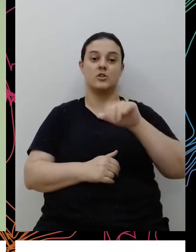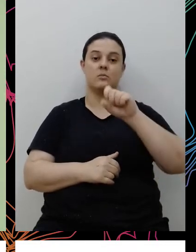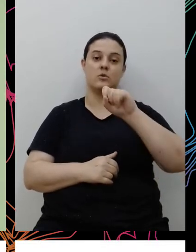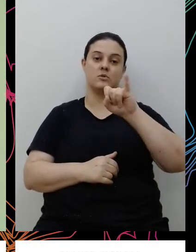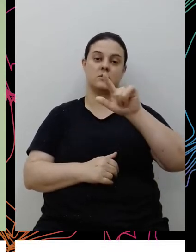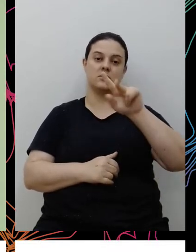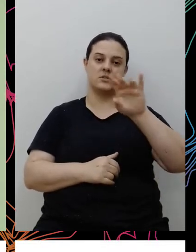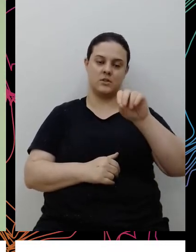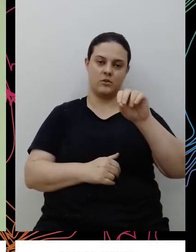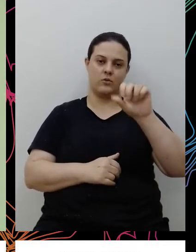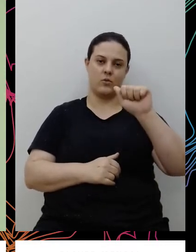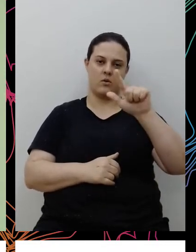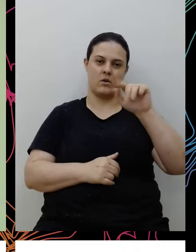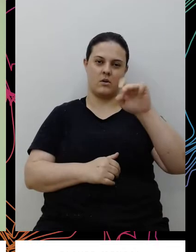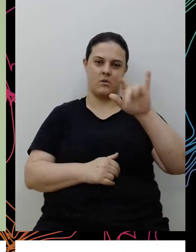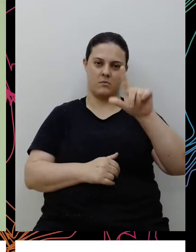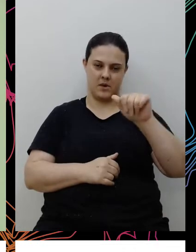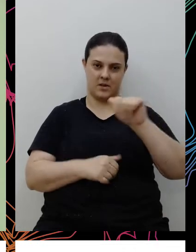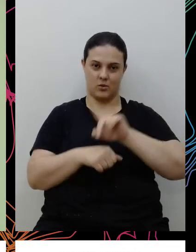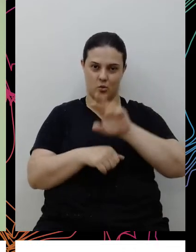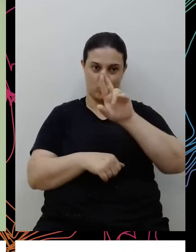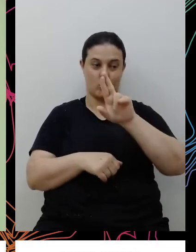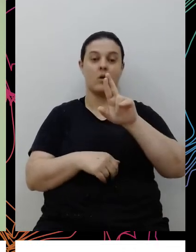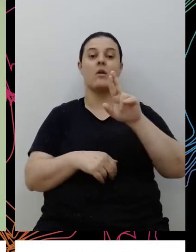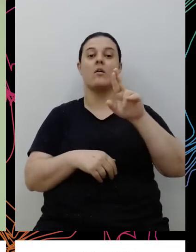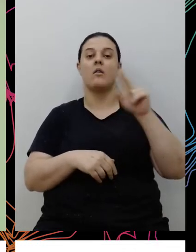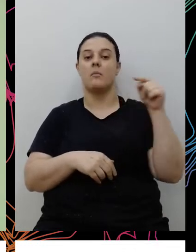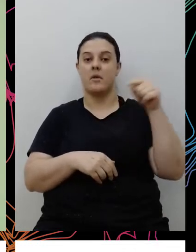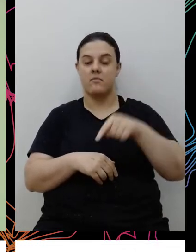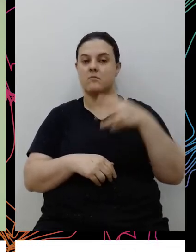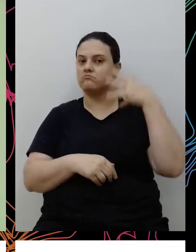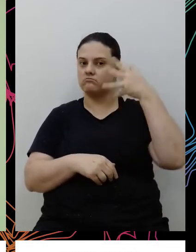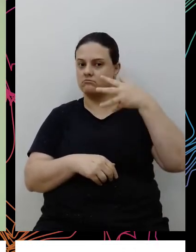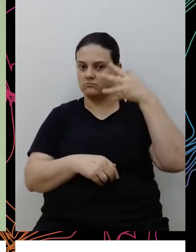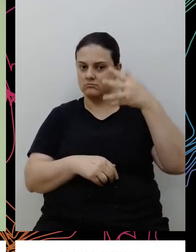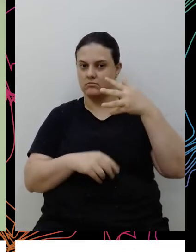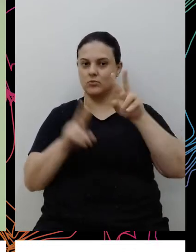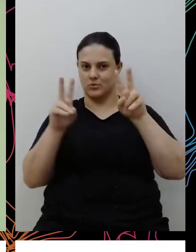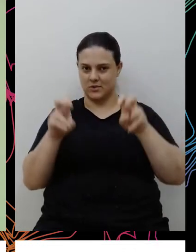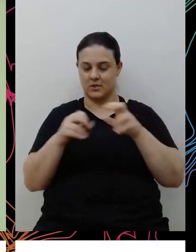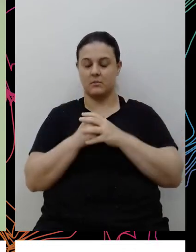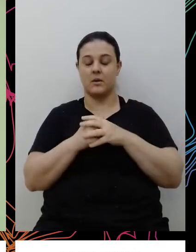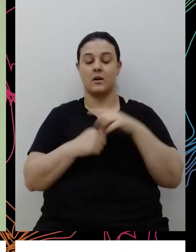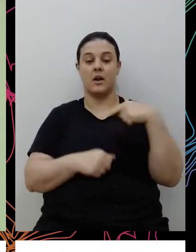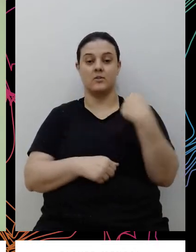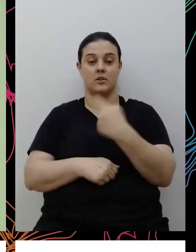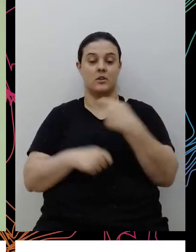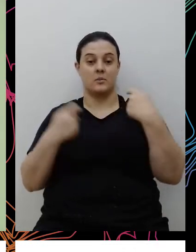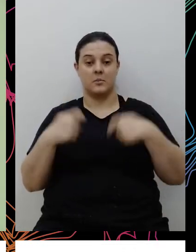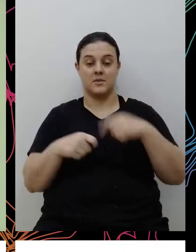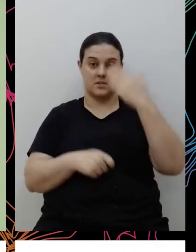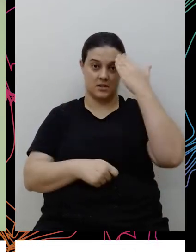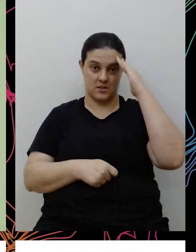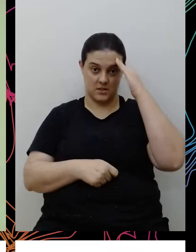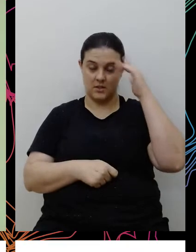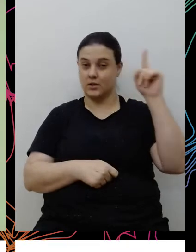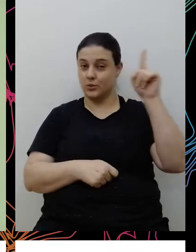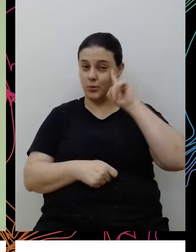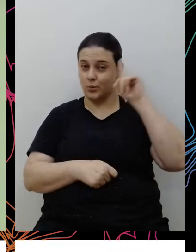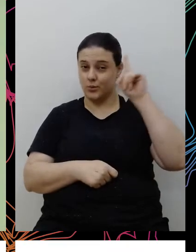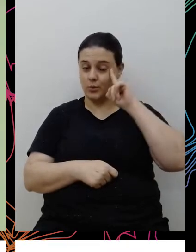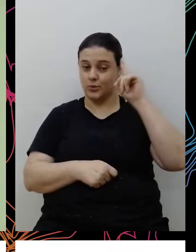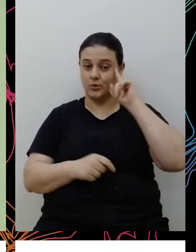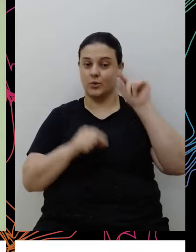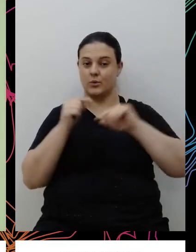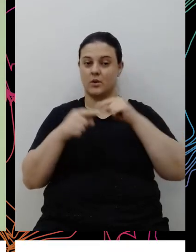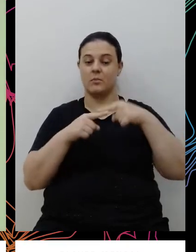estrutural, porque a gente precisa entender, né, precisou entender e a gente precisa entender todos os dias, né, porque é uma